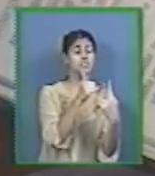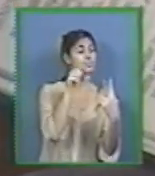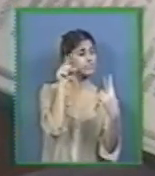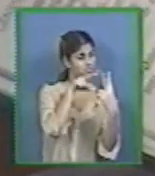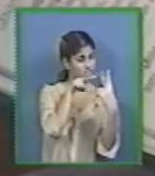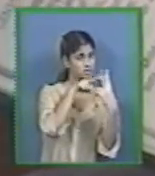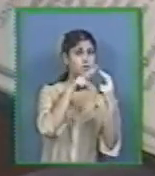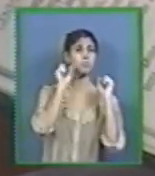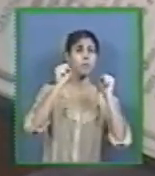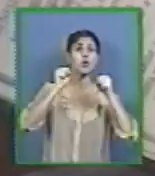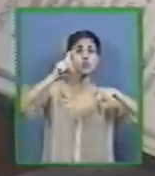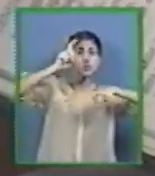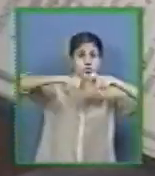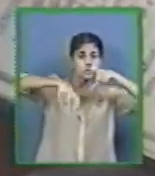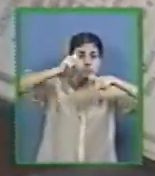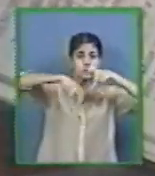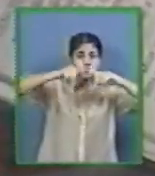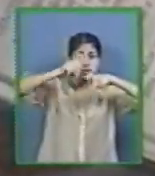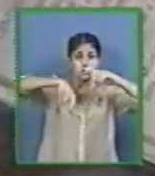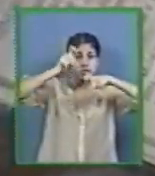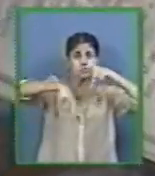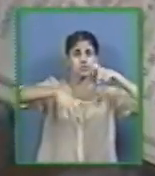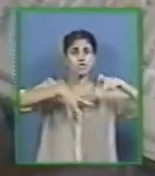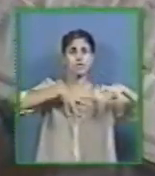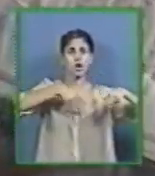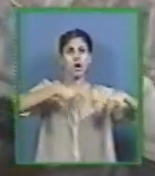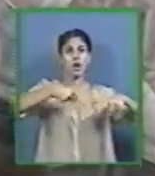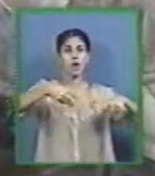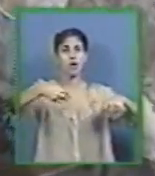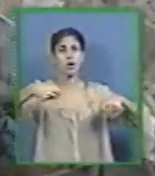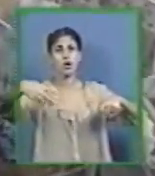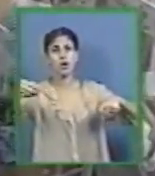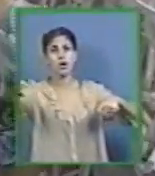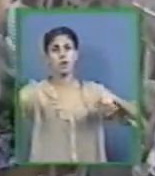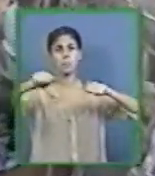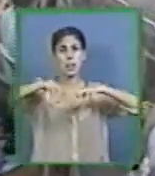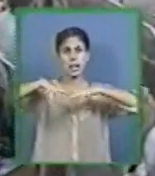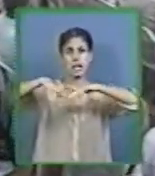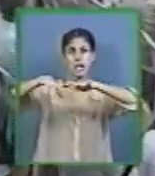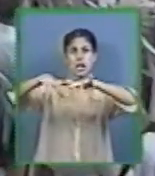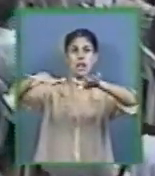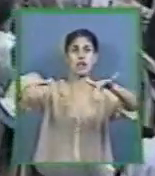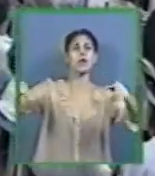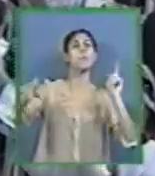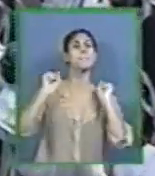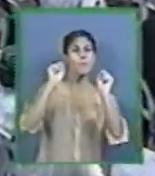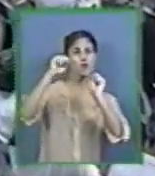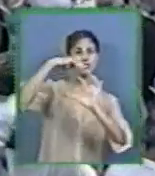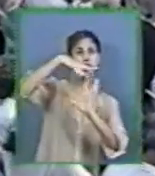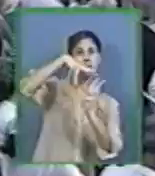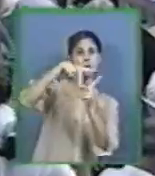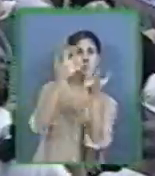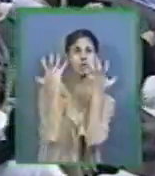Frutificai E multiplicai-vos Enchei a terra